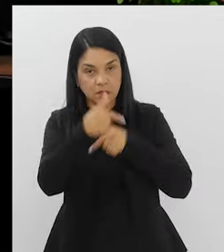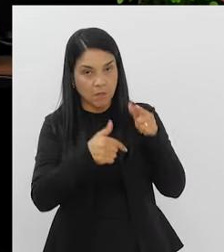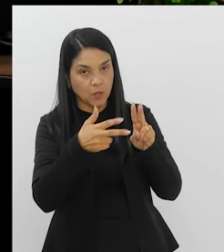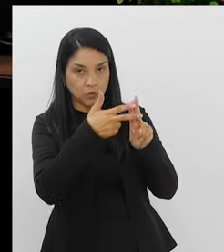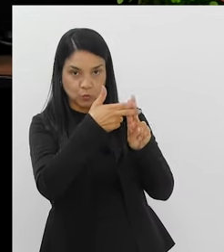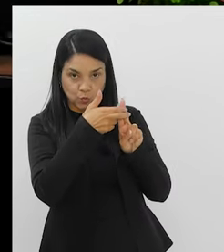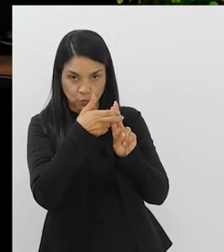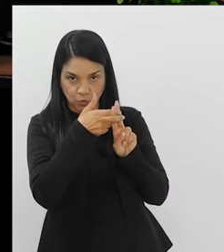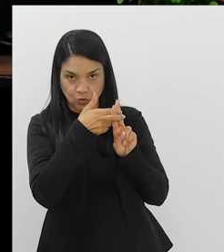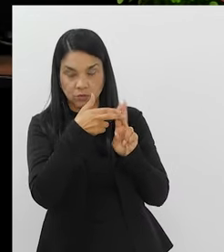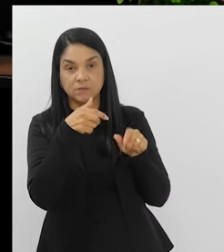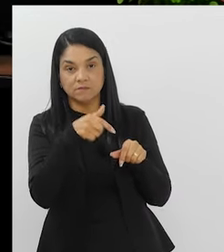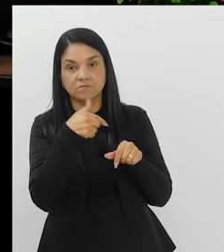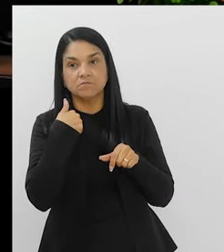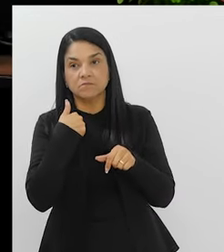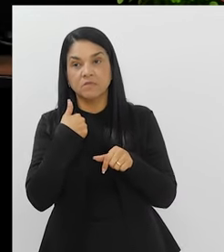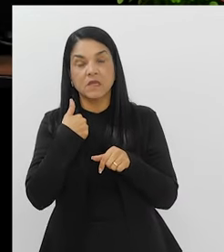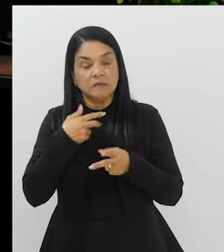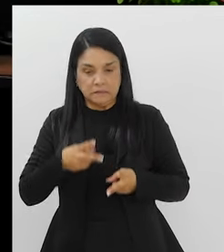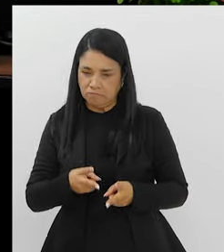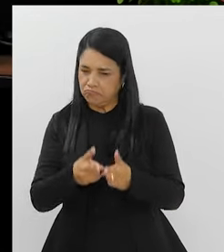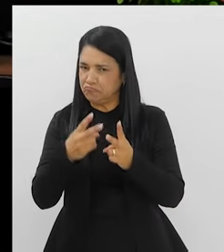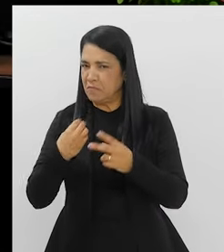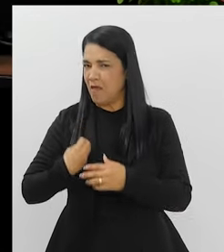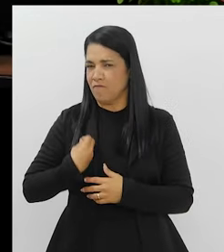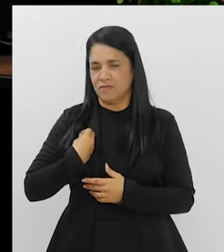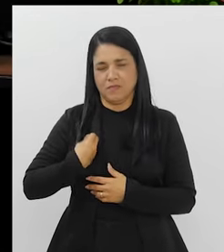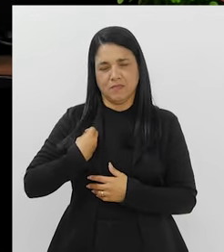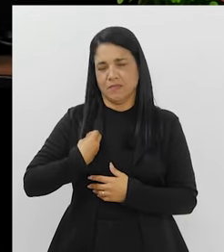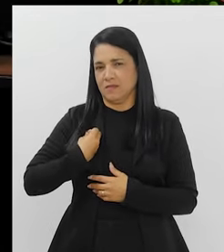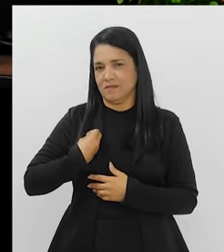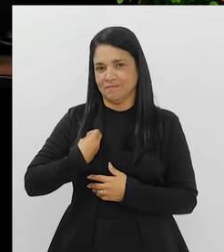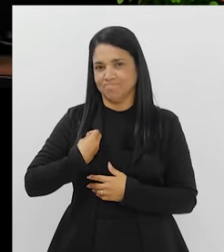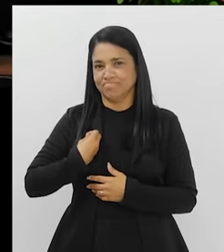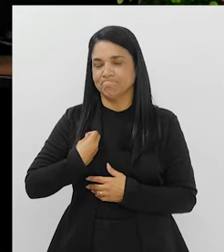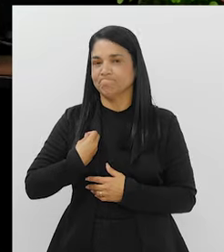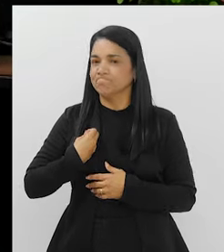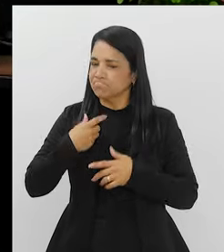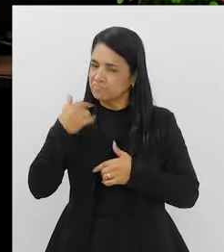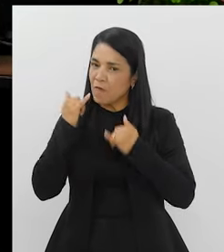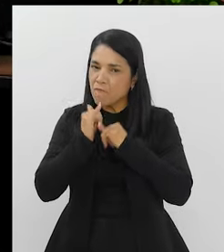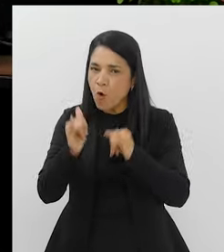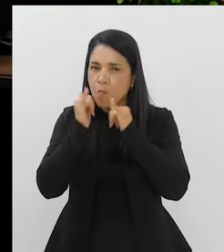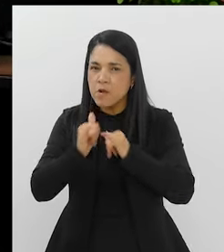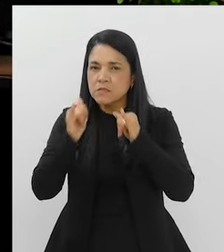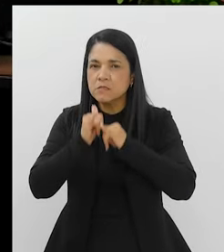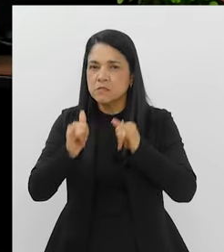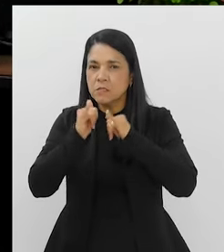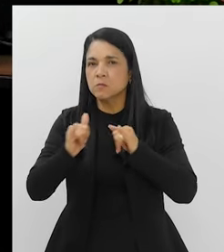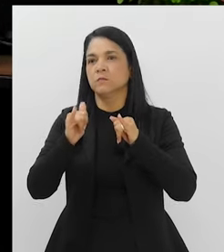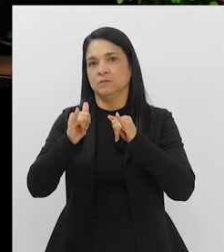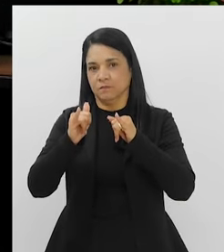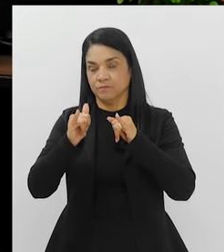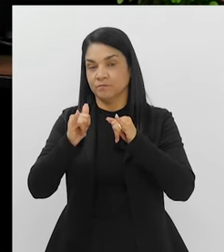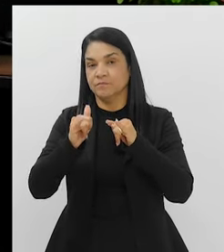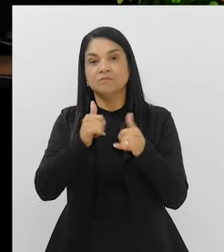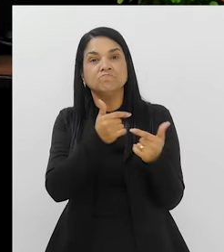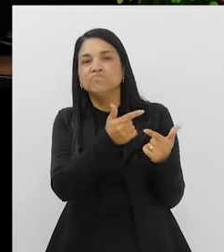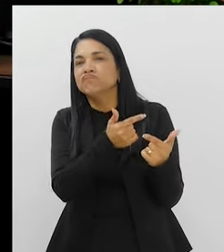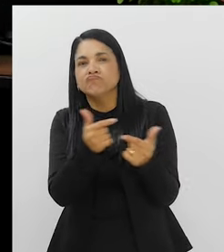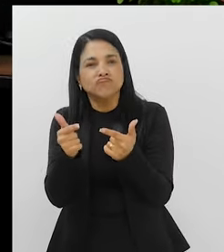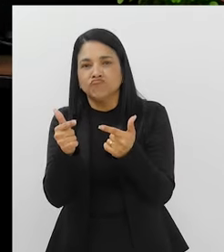no sistema único de saúde. Acho que vou trabalhar a minha vida inteira. Levanta essa bandeira. Acho que